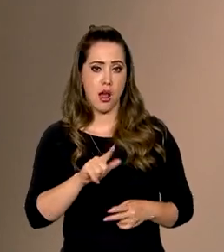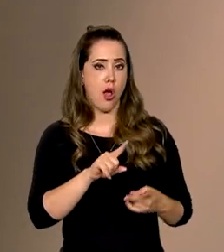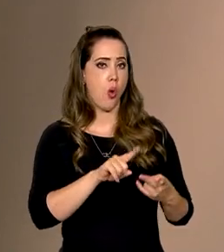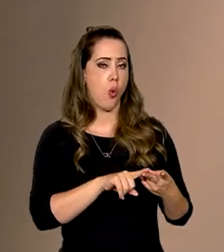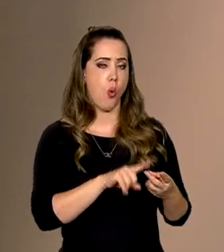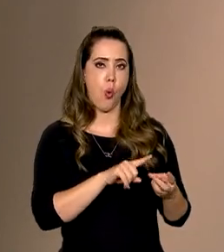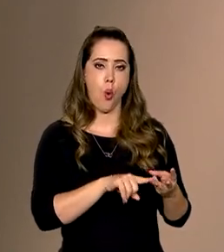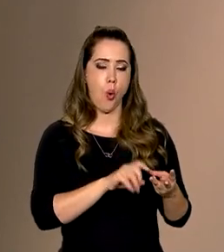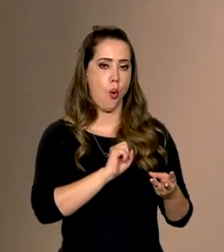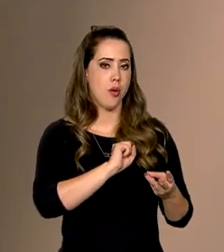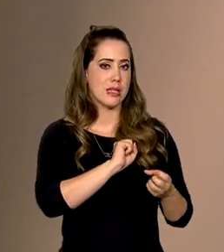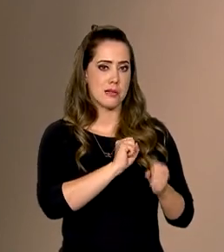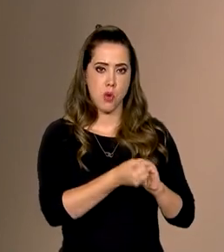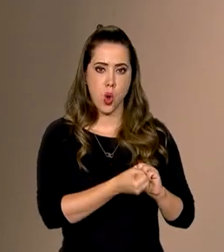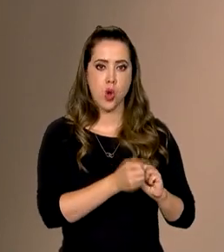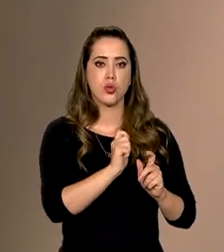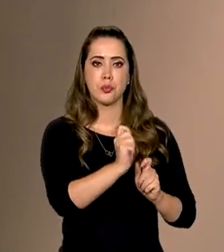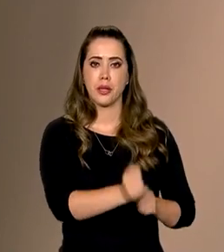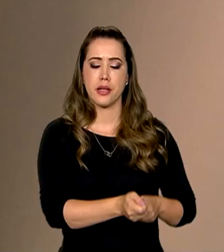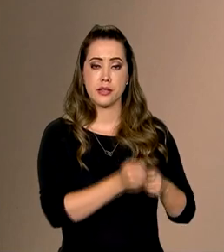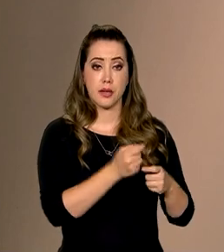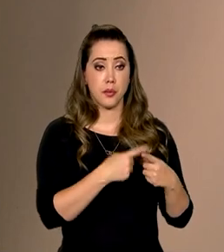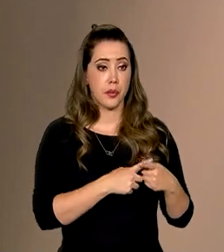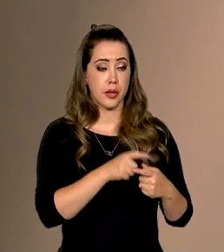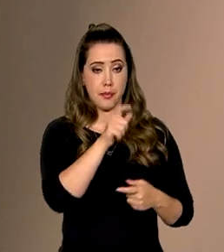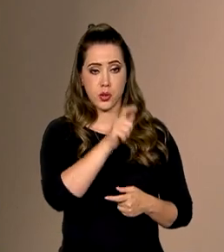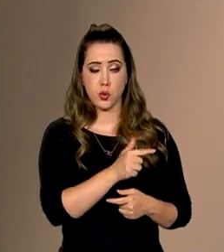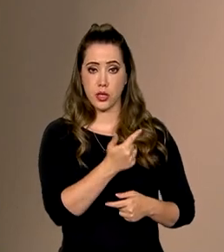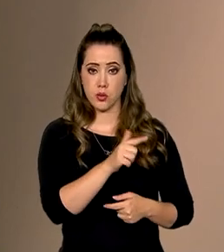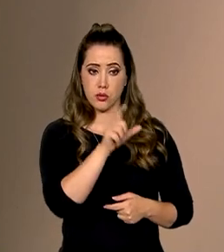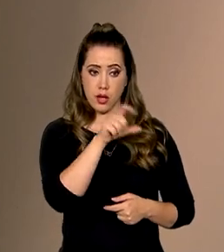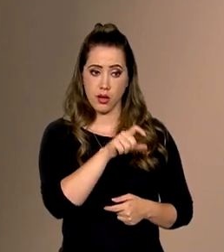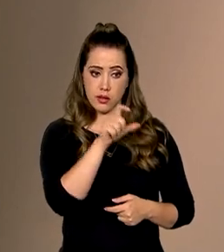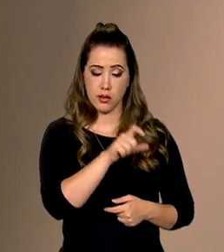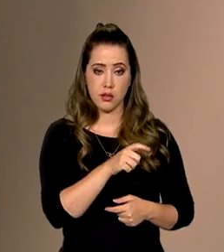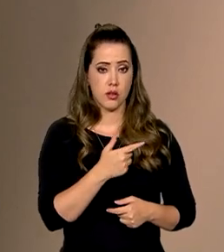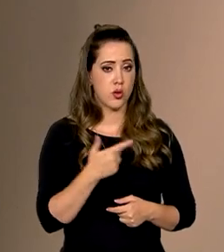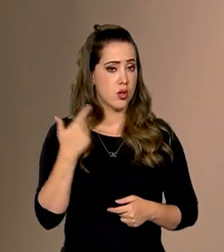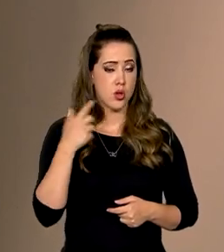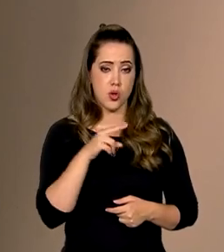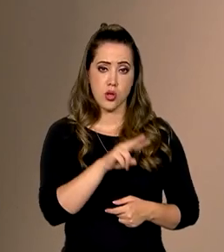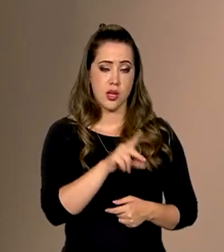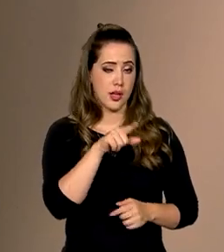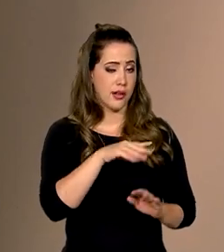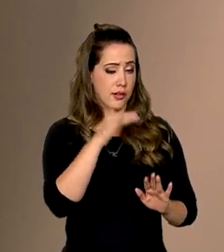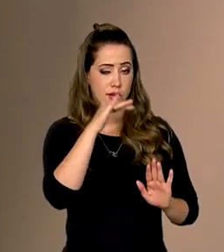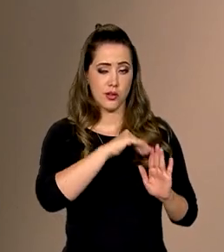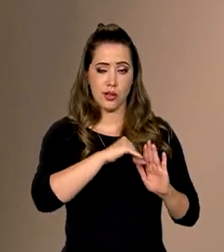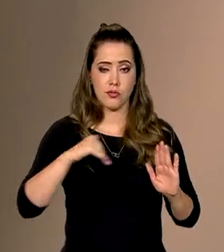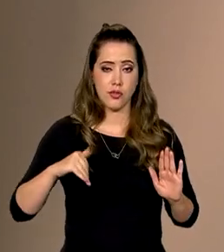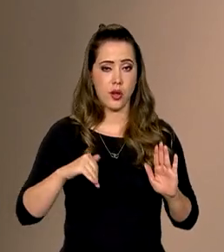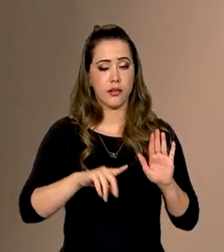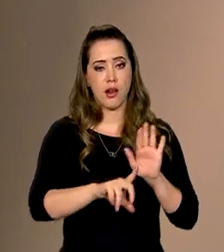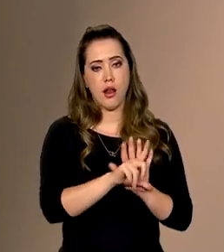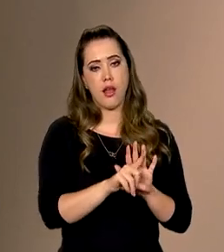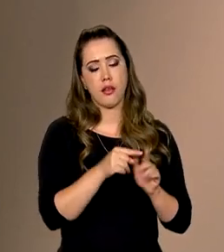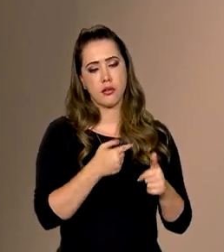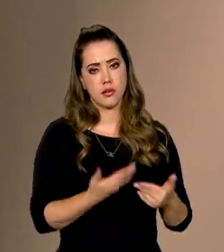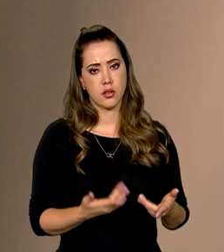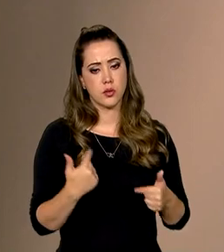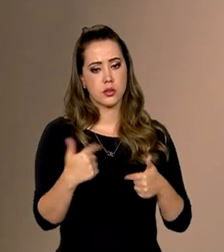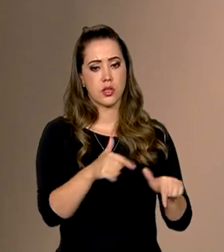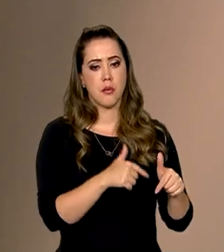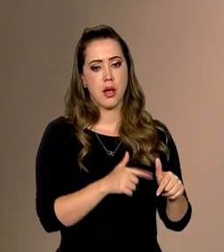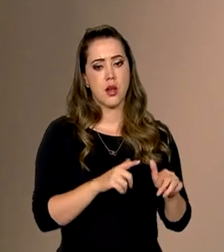esportivo, porque o pescador que não tem a carteirinha, ele não é legal. E você sabe que a atividade